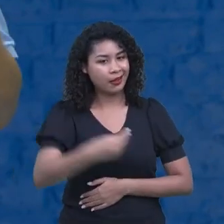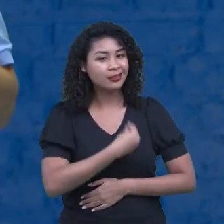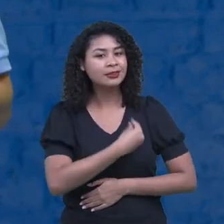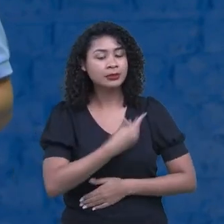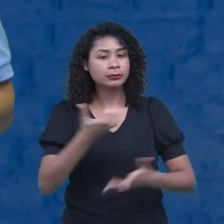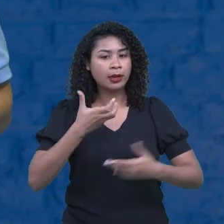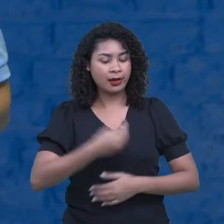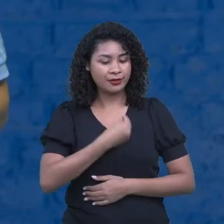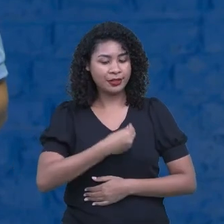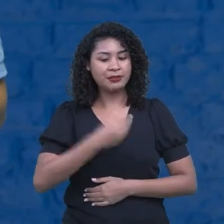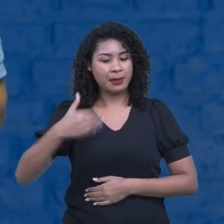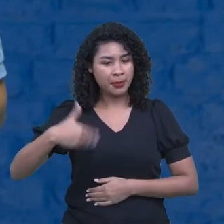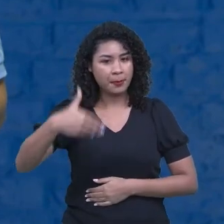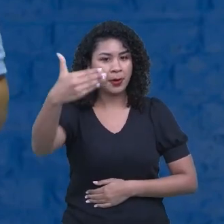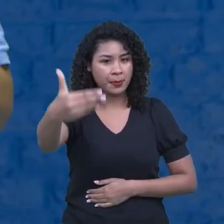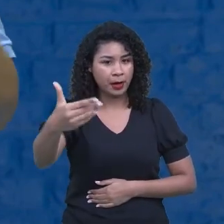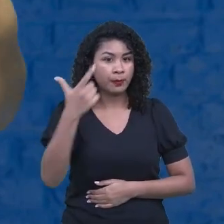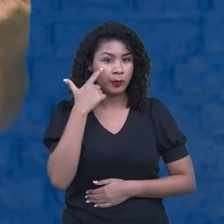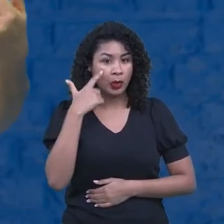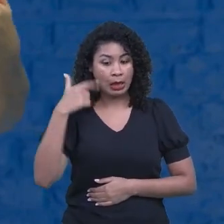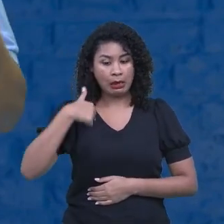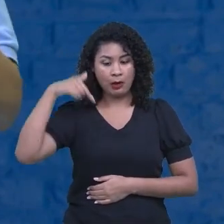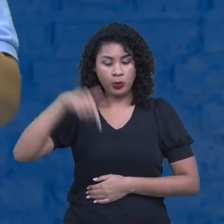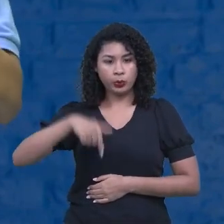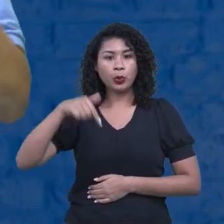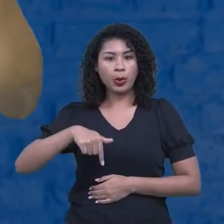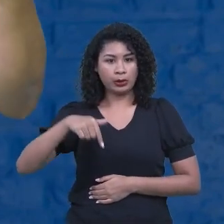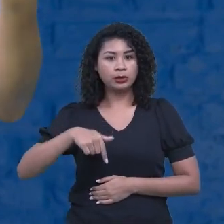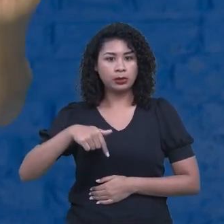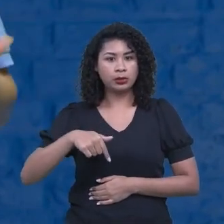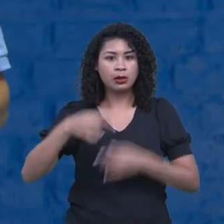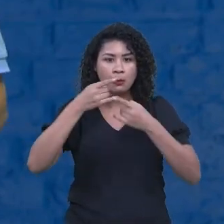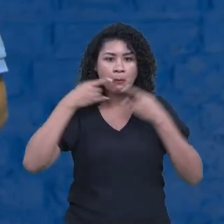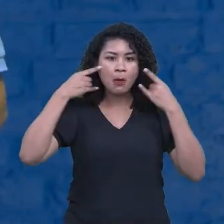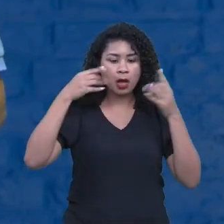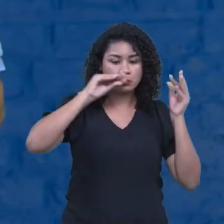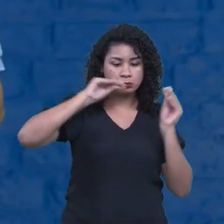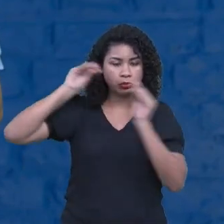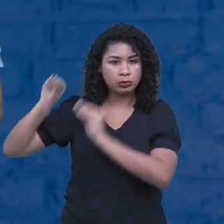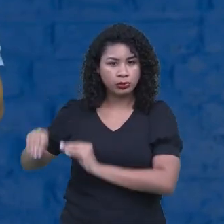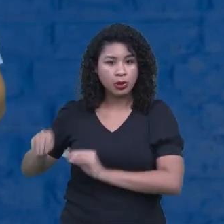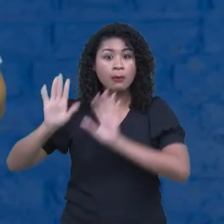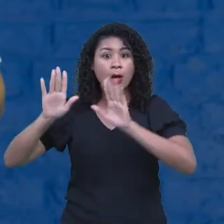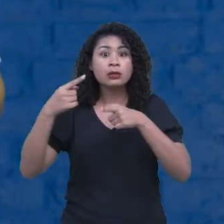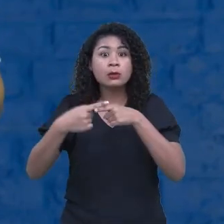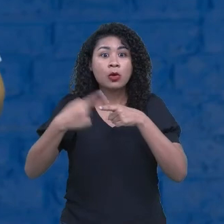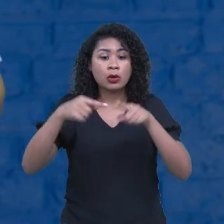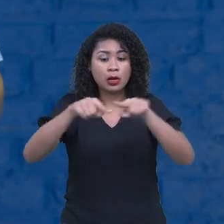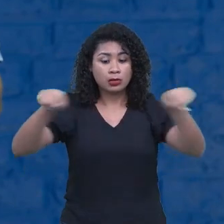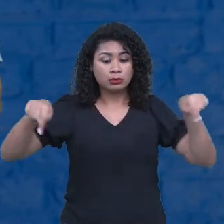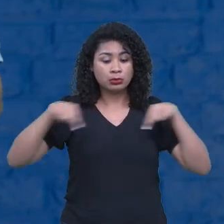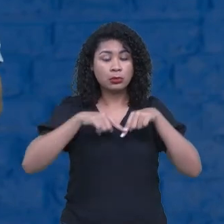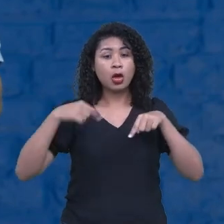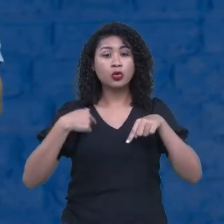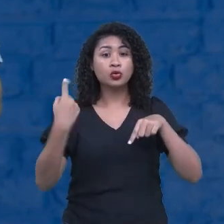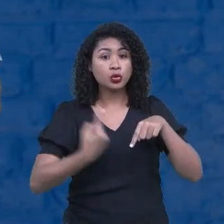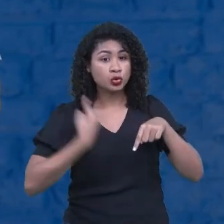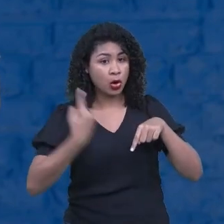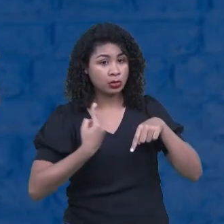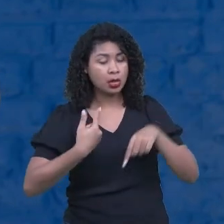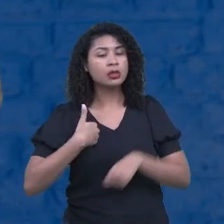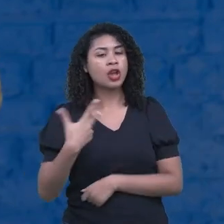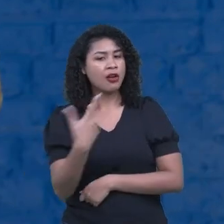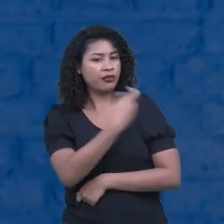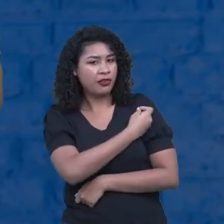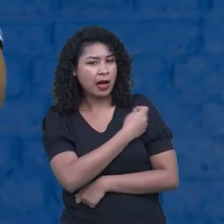Eu estou sem máscara aqui no estúdio, porque eu estou sozinha. O estúdio é imenso. E também já tomei as duas doses. Mas